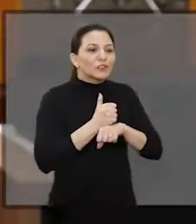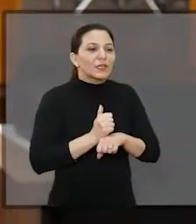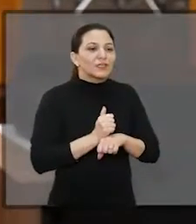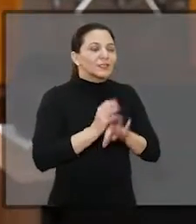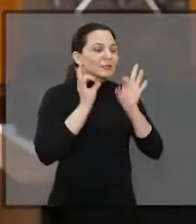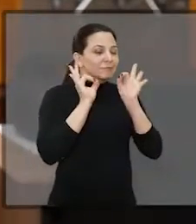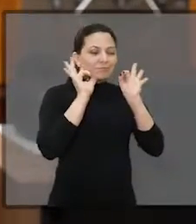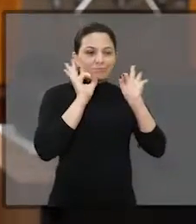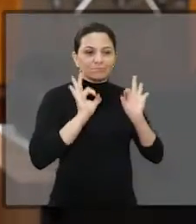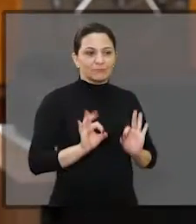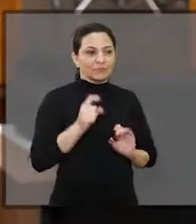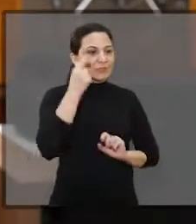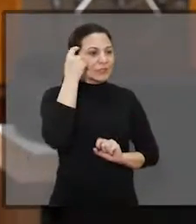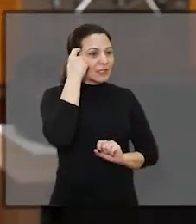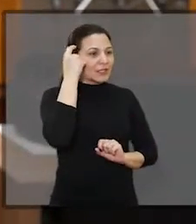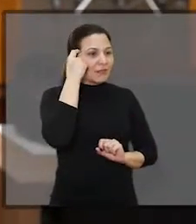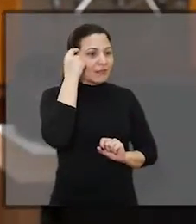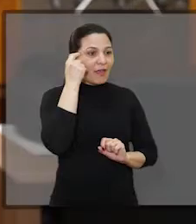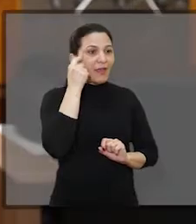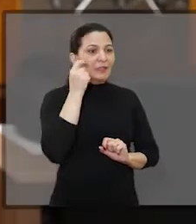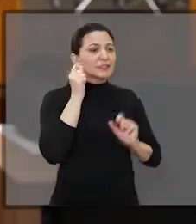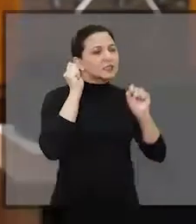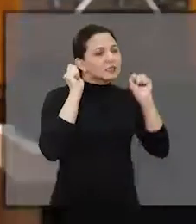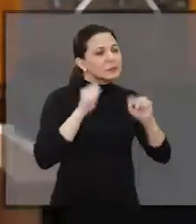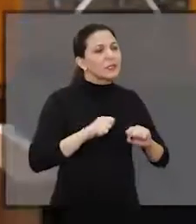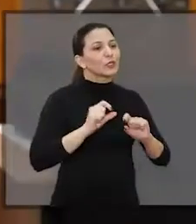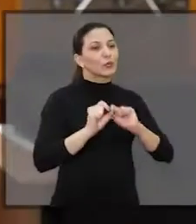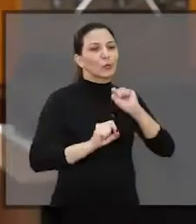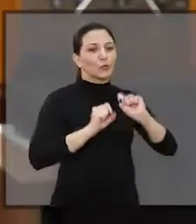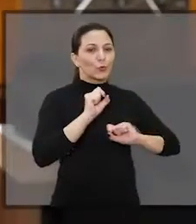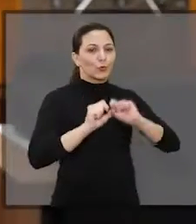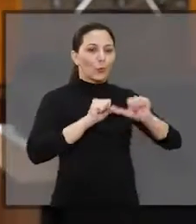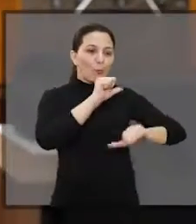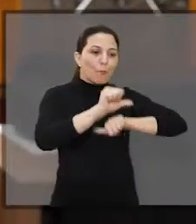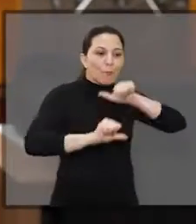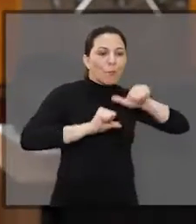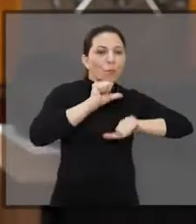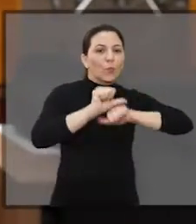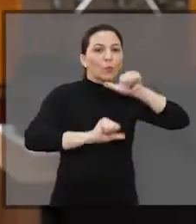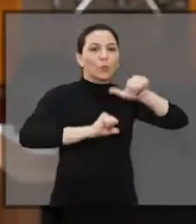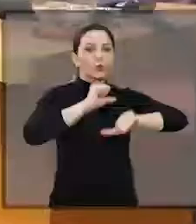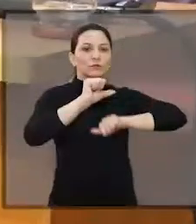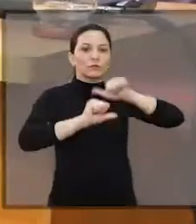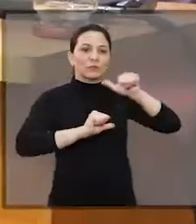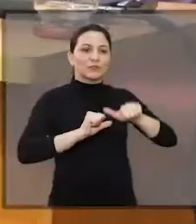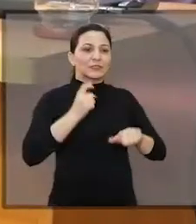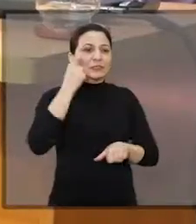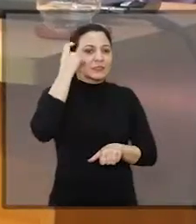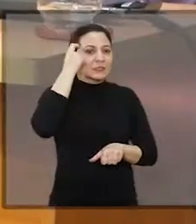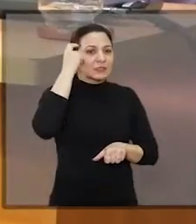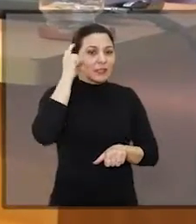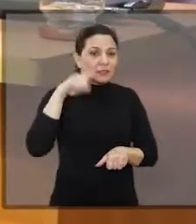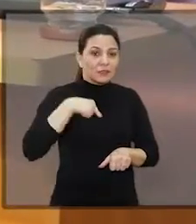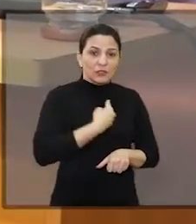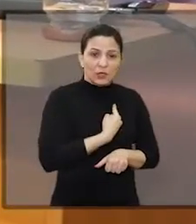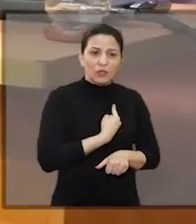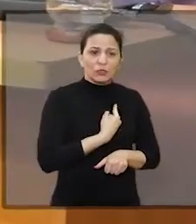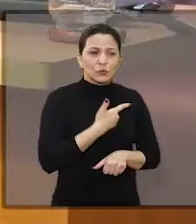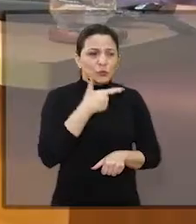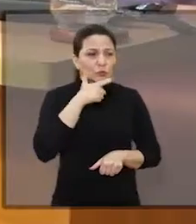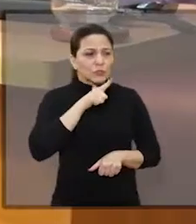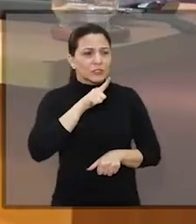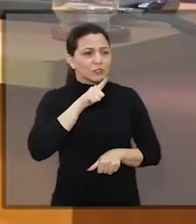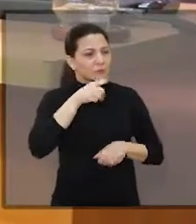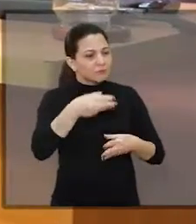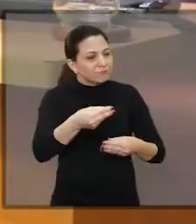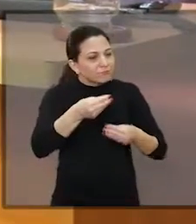profissionais maravilhosos, com ideias, assim, que são viáveis para as mudanças e são ideias que a